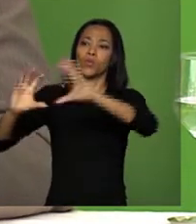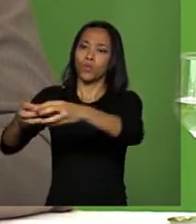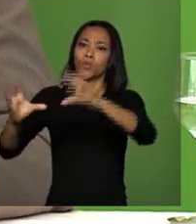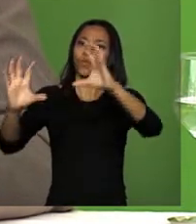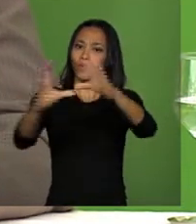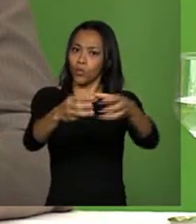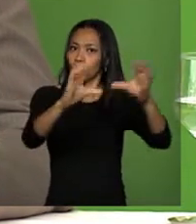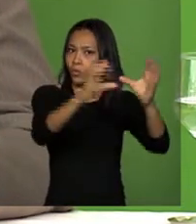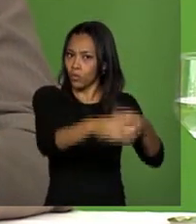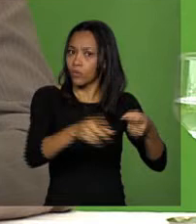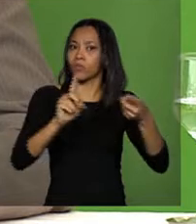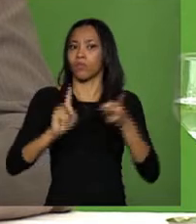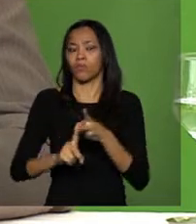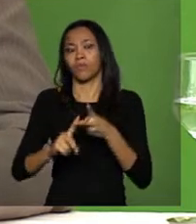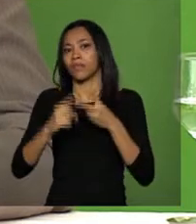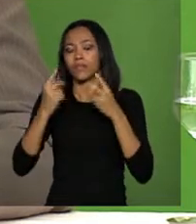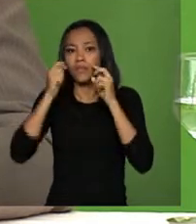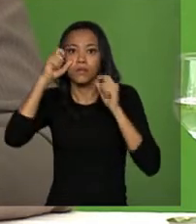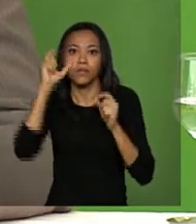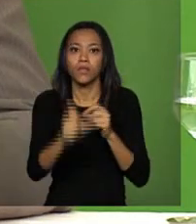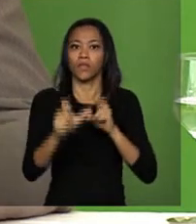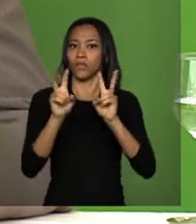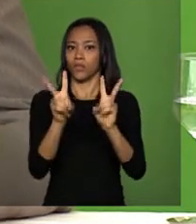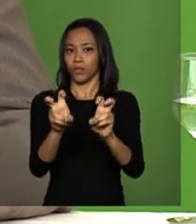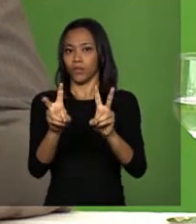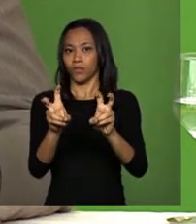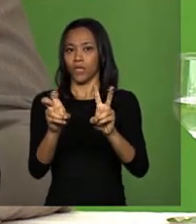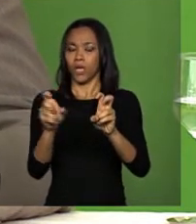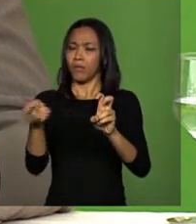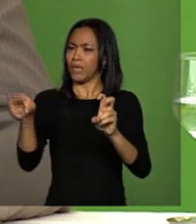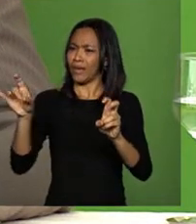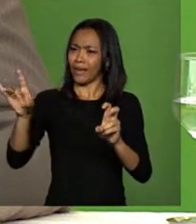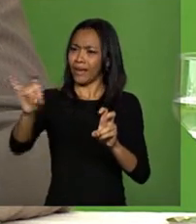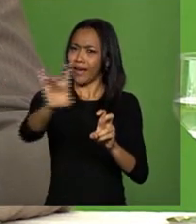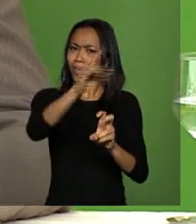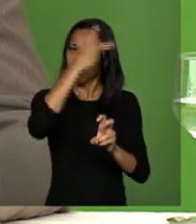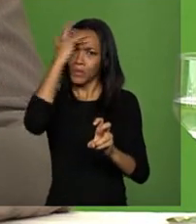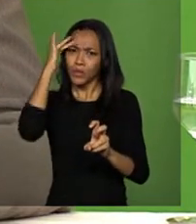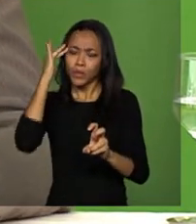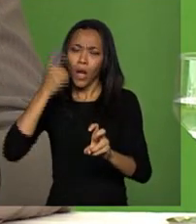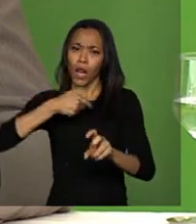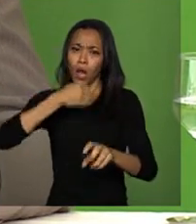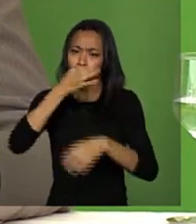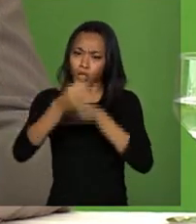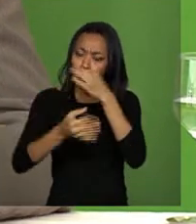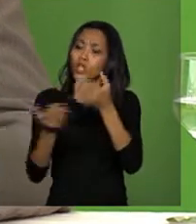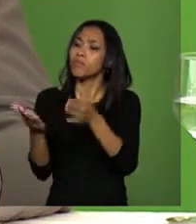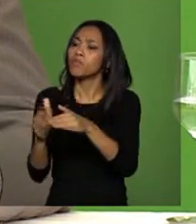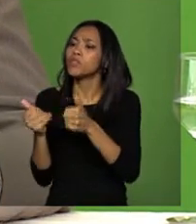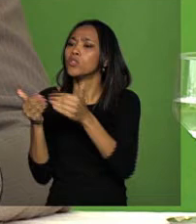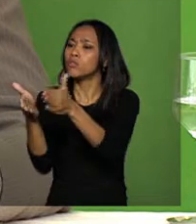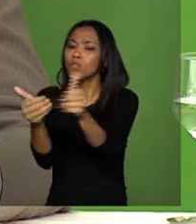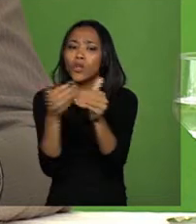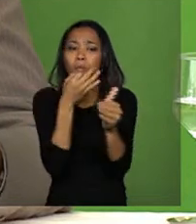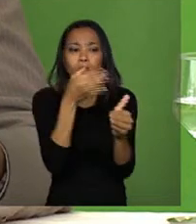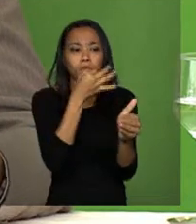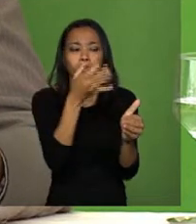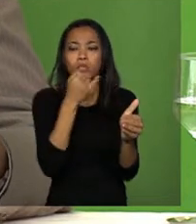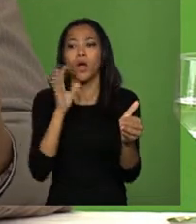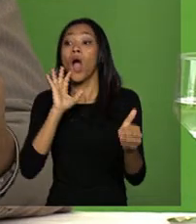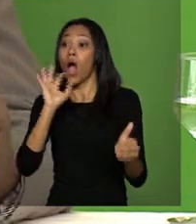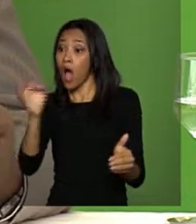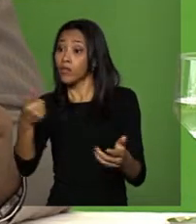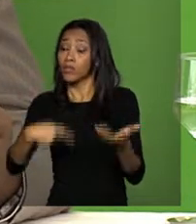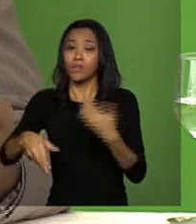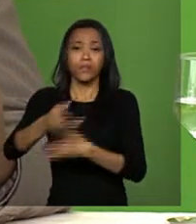todos os interessados na matéria foram exaustivamente consultados e ouvidos, tanto nas